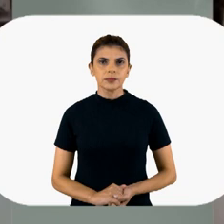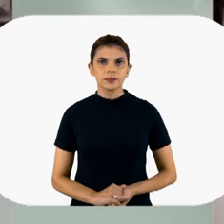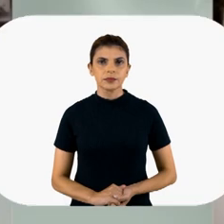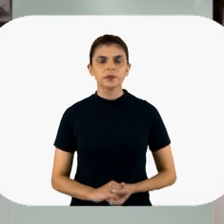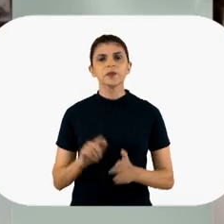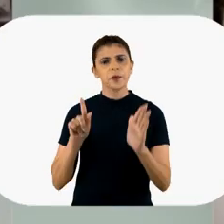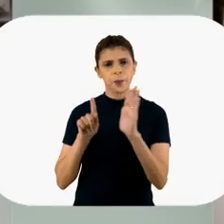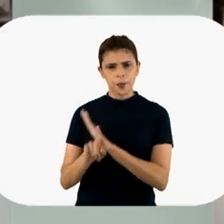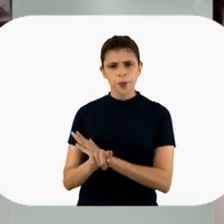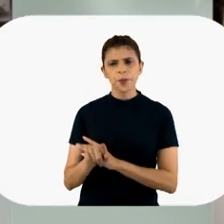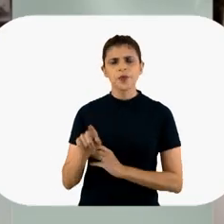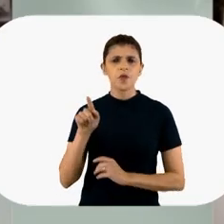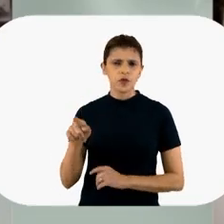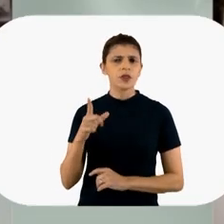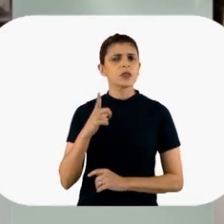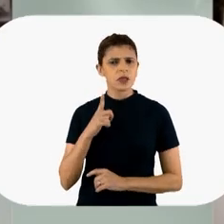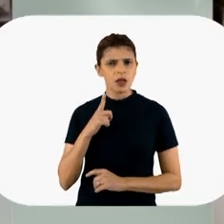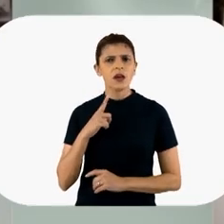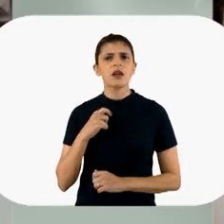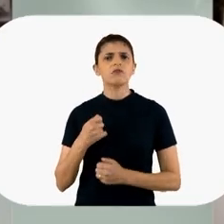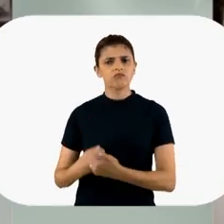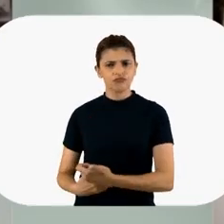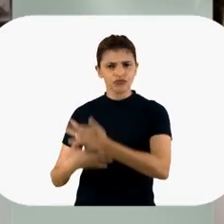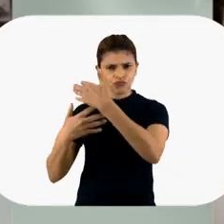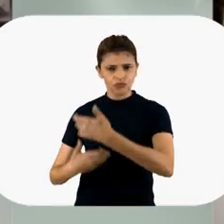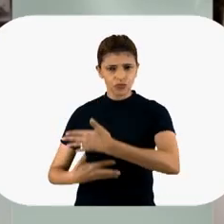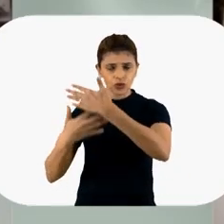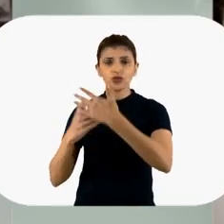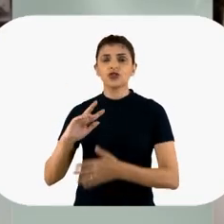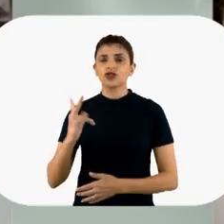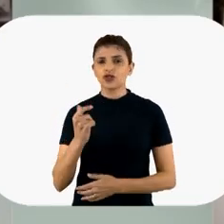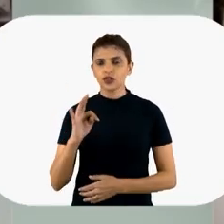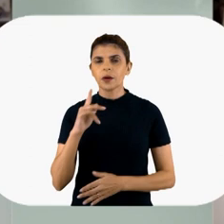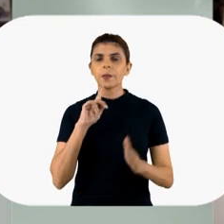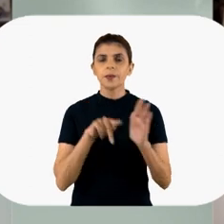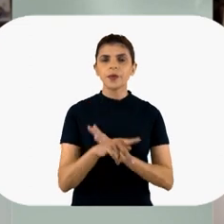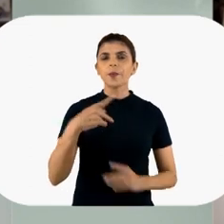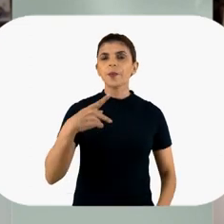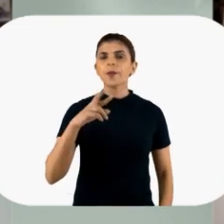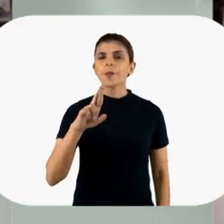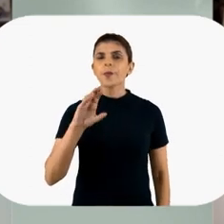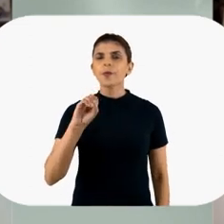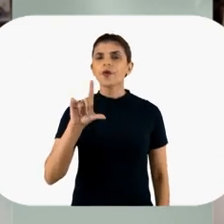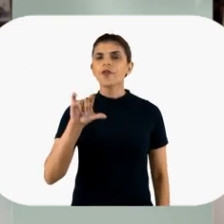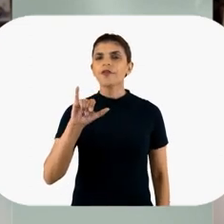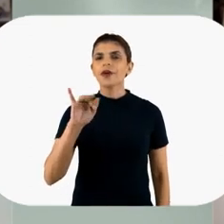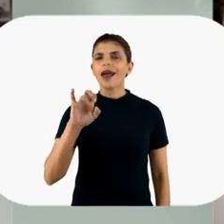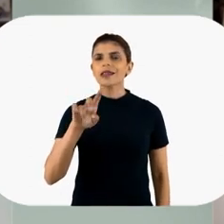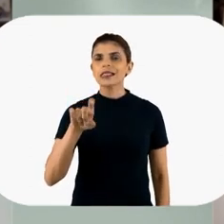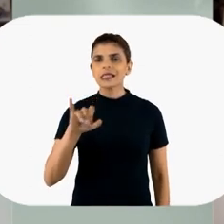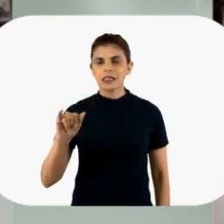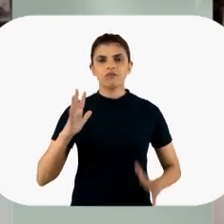A pergunta para você que tem aparecido aqui também é com respeito à profilaxia, internou a profilaxia para todo